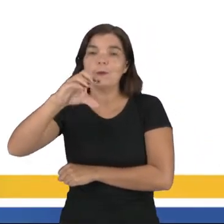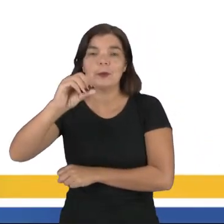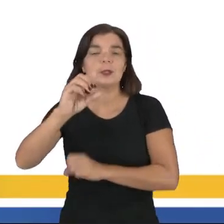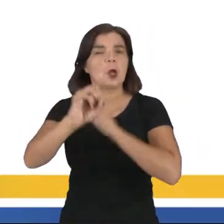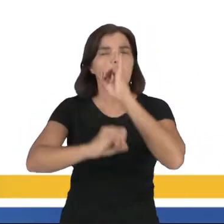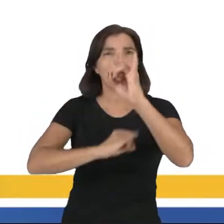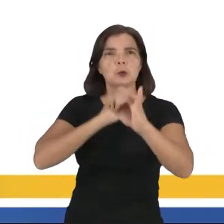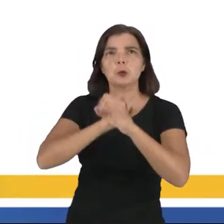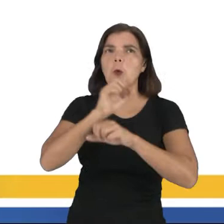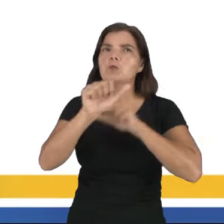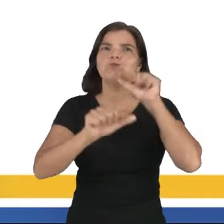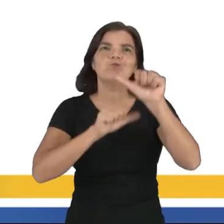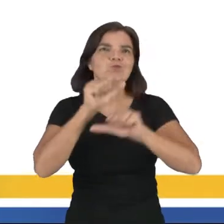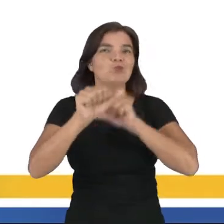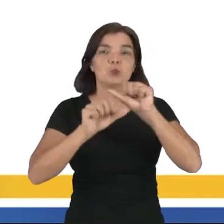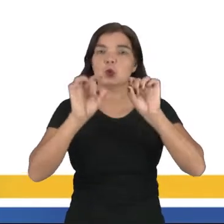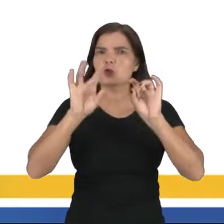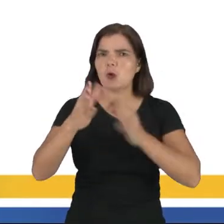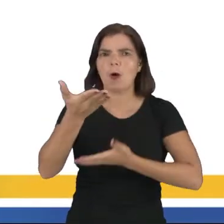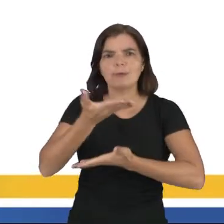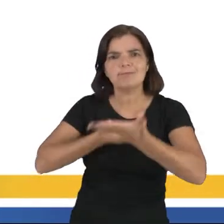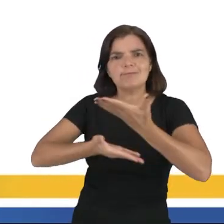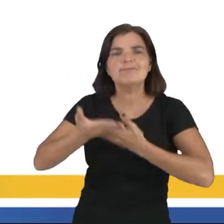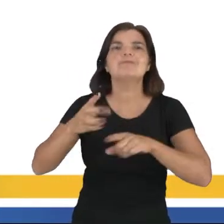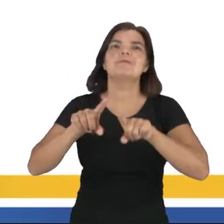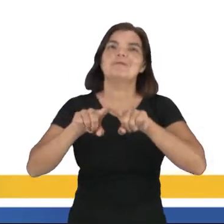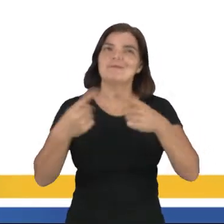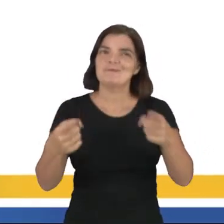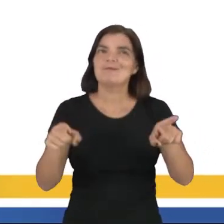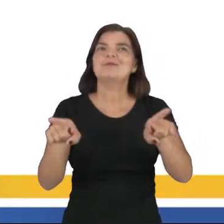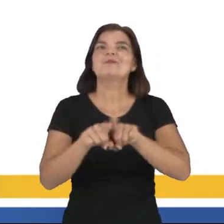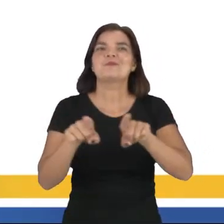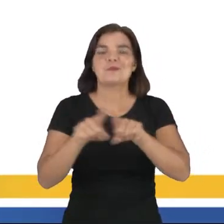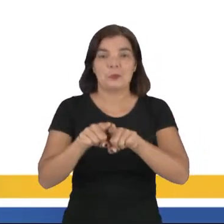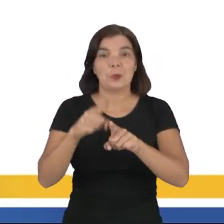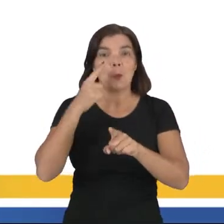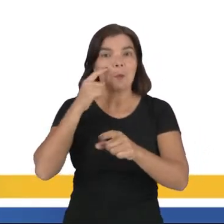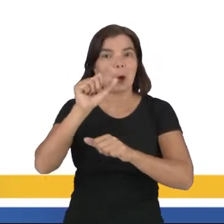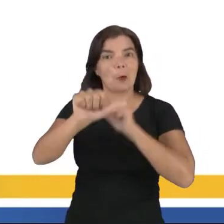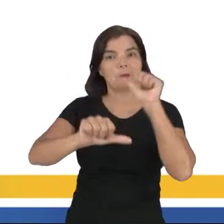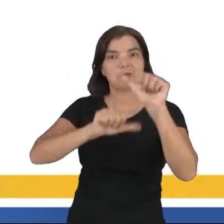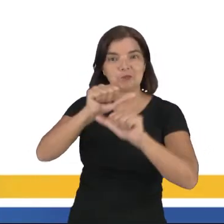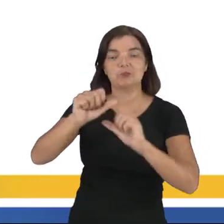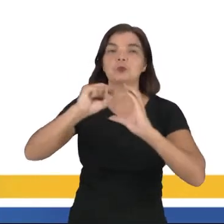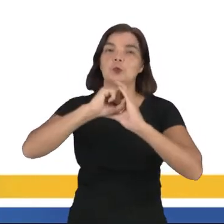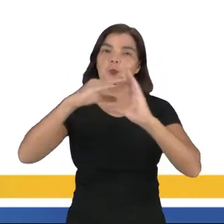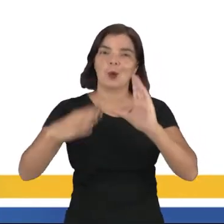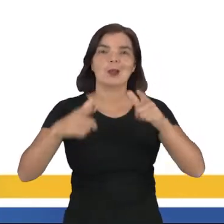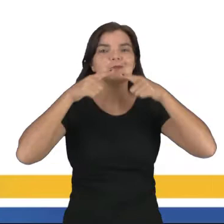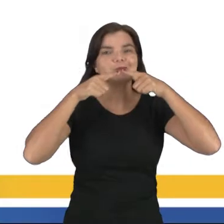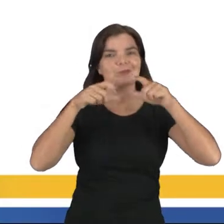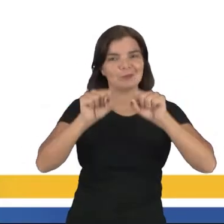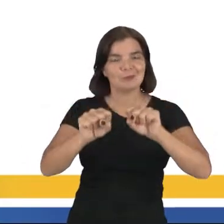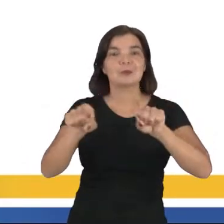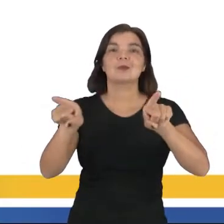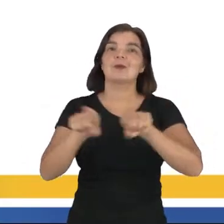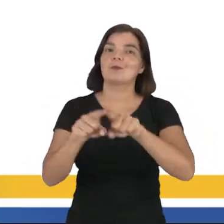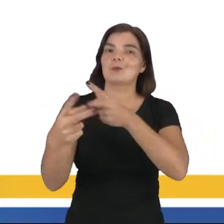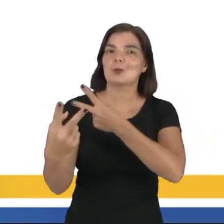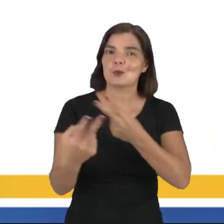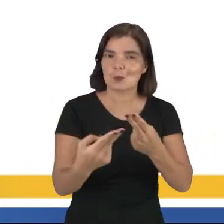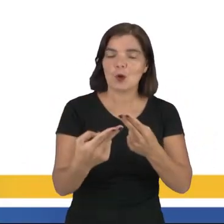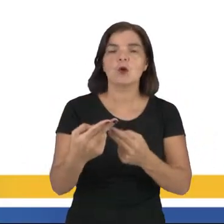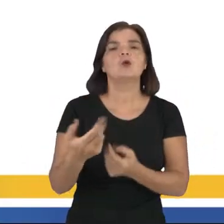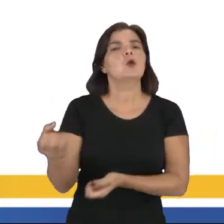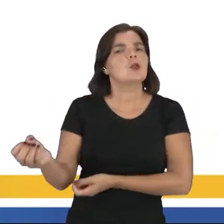internet não alterou apenas as relações sociais, mas também revolucionou o caráter linguístico. Dessa